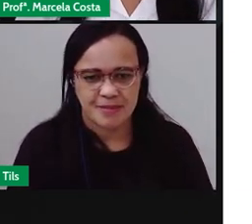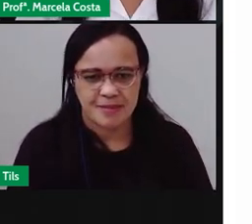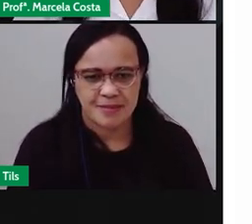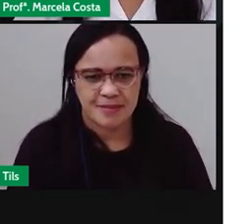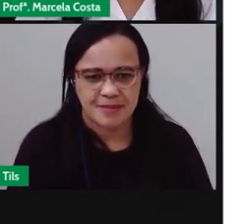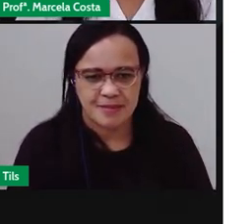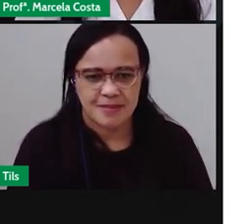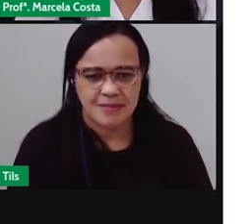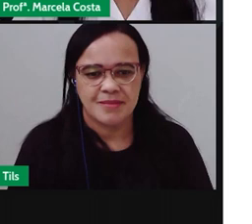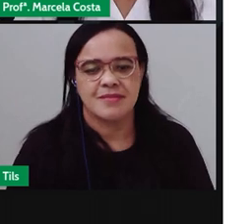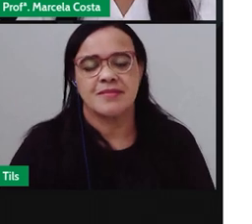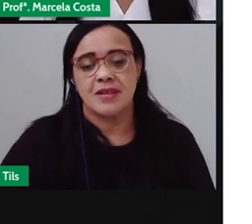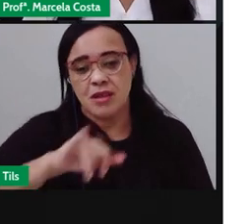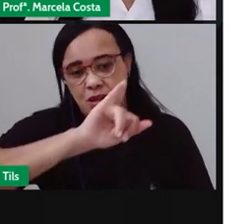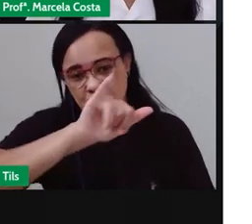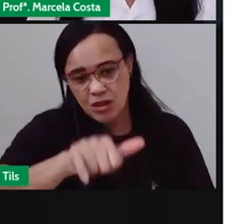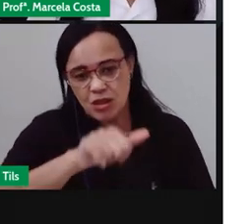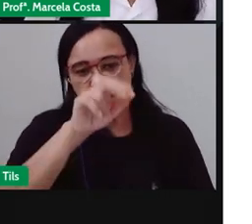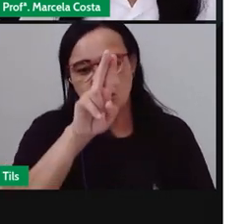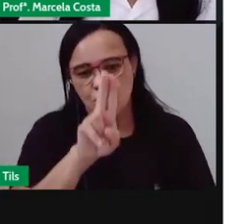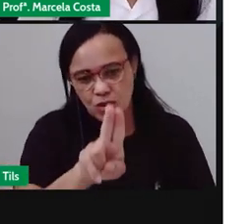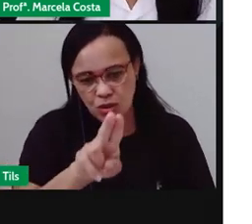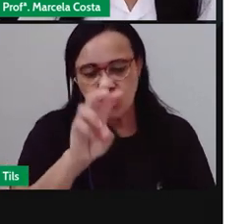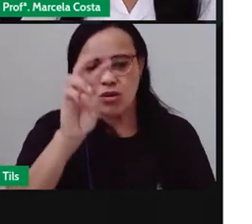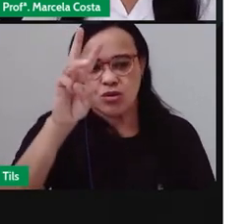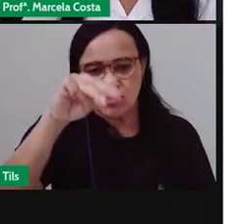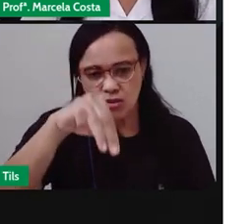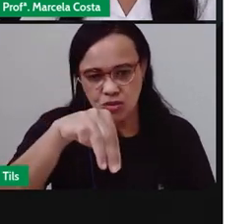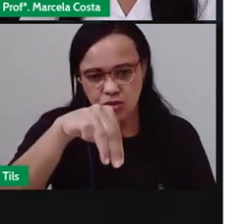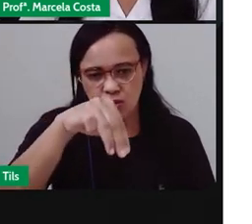É um jumento Ó